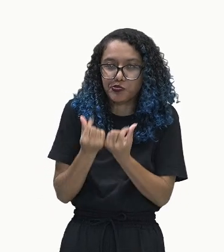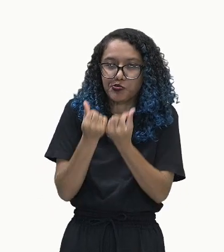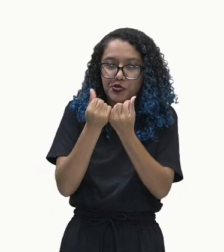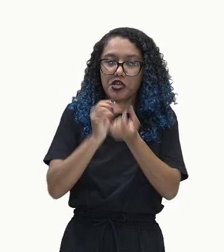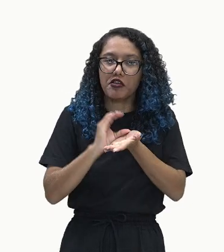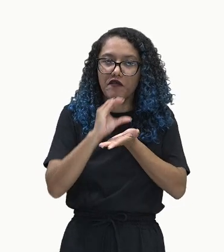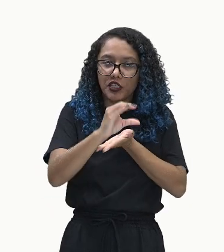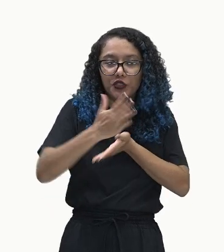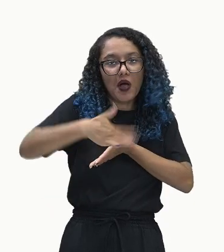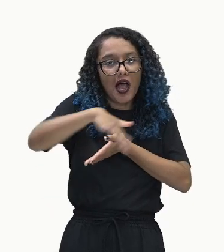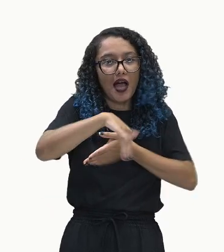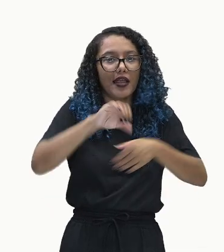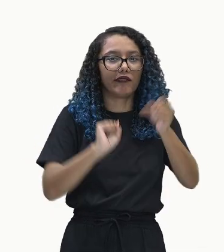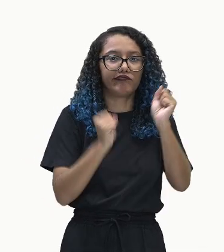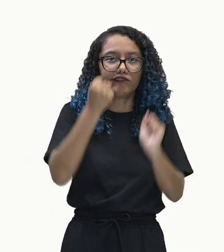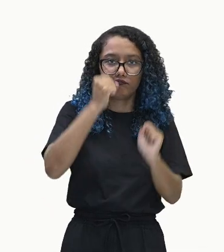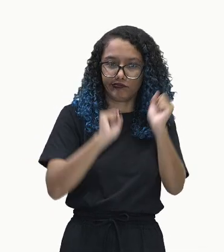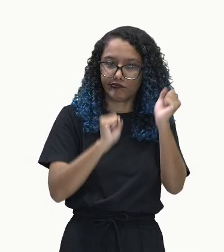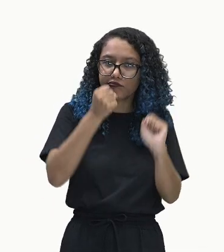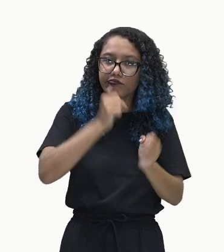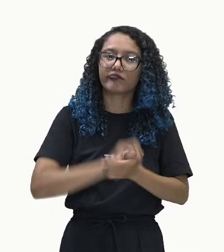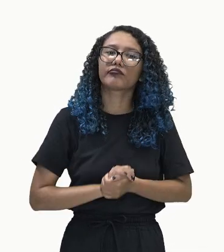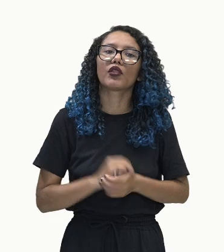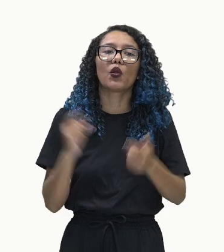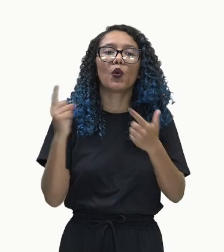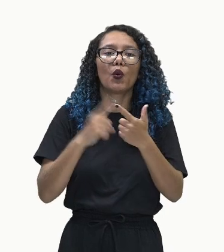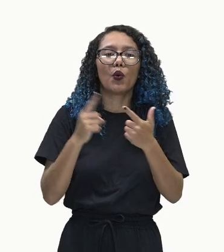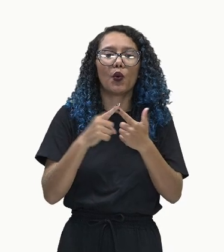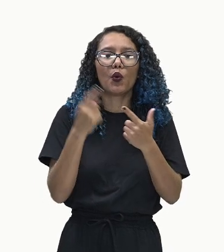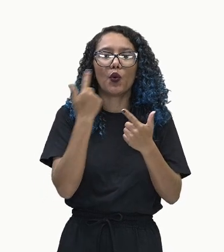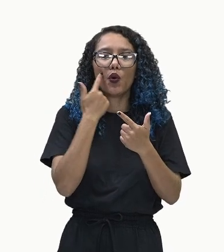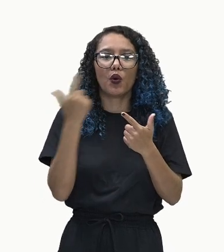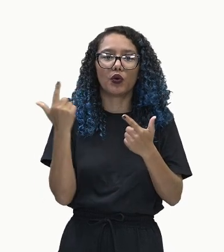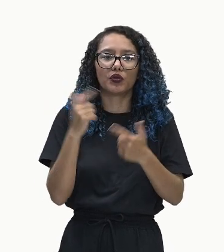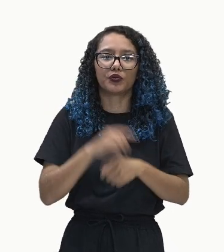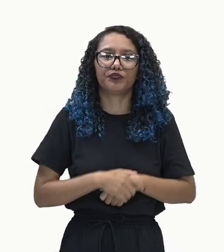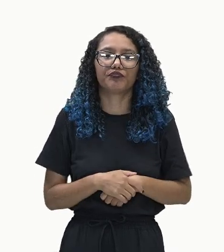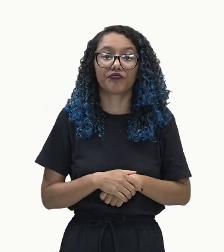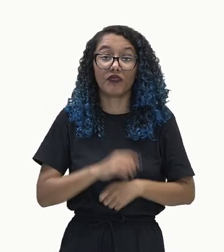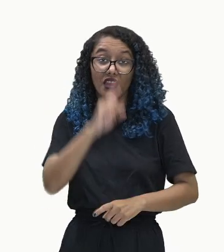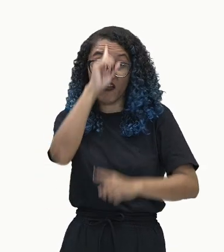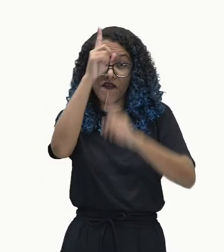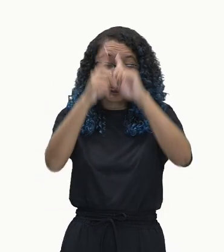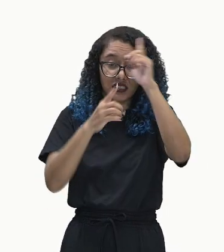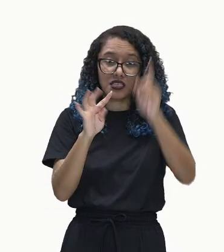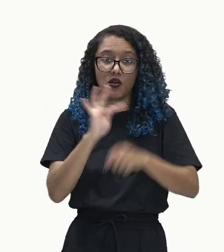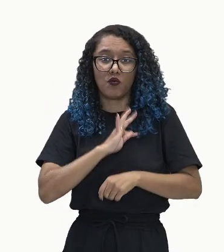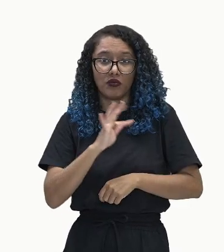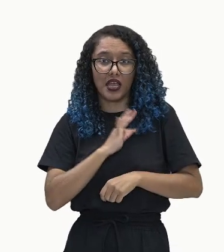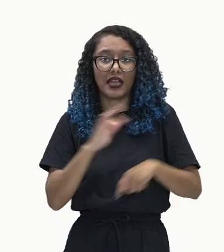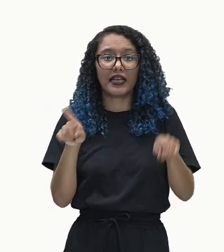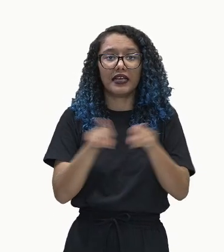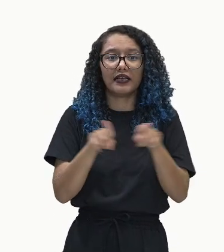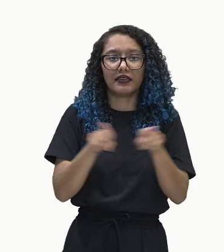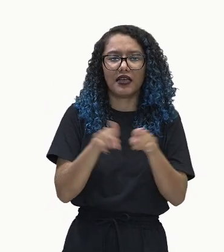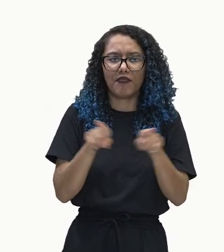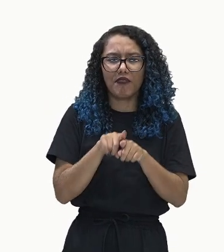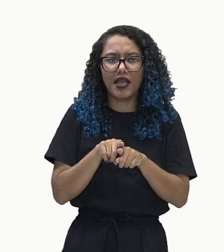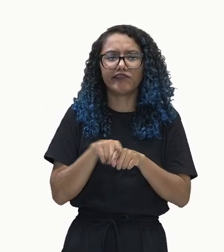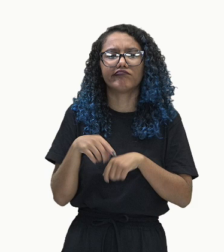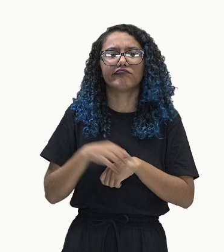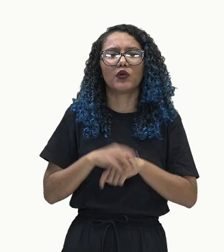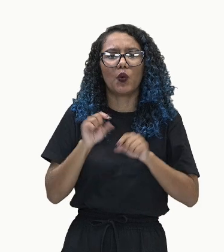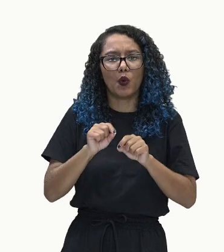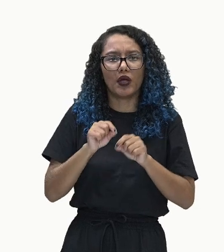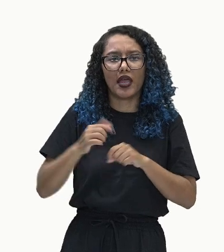industrialização. Segundo ponto, inovações técnicas e a existência de grandes minas de ferro e